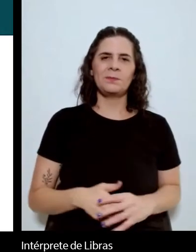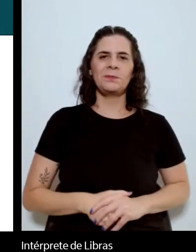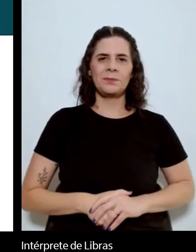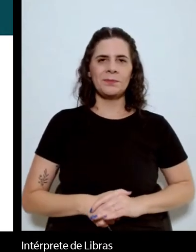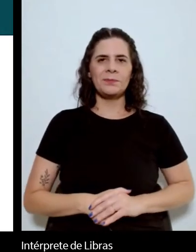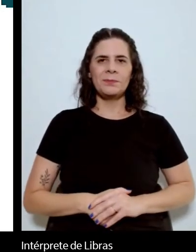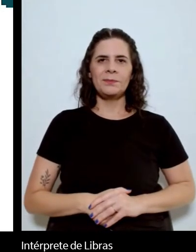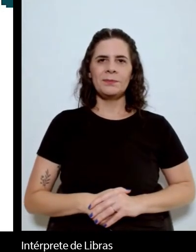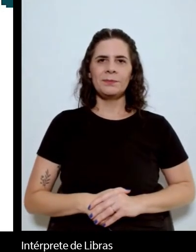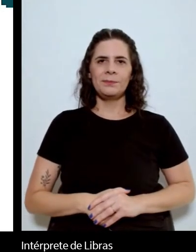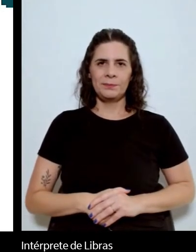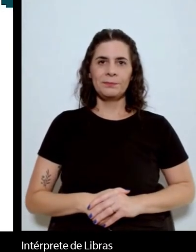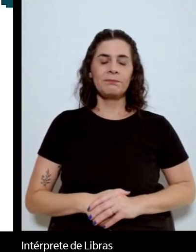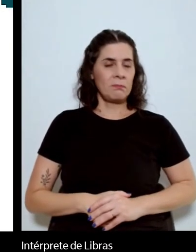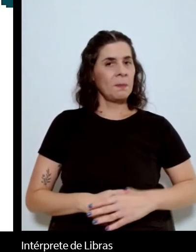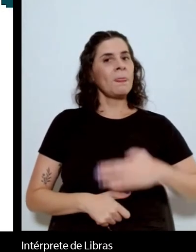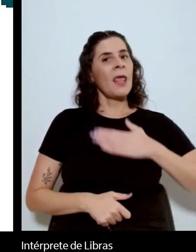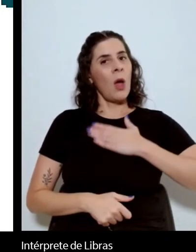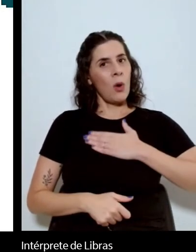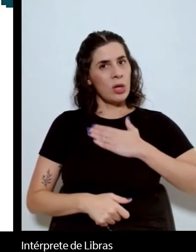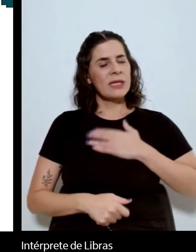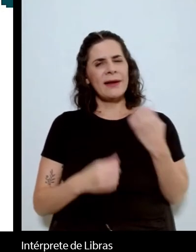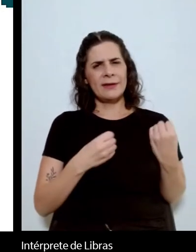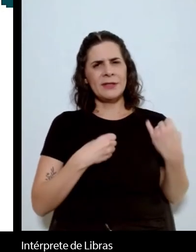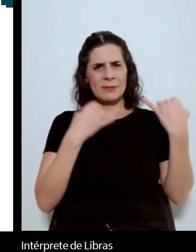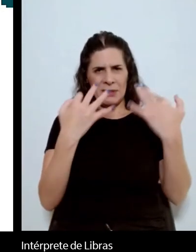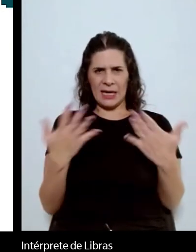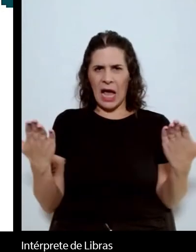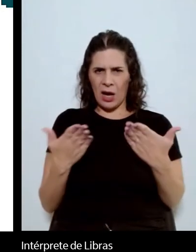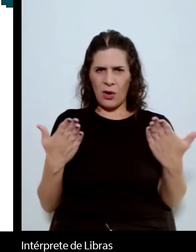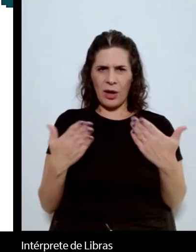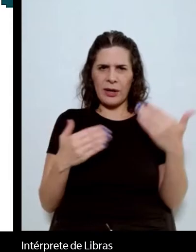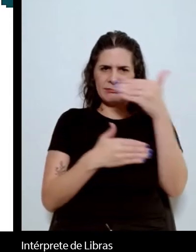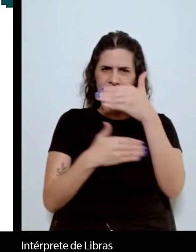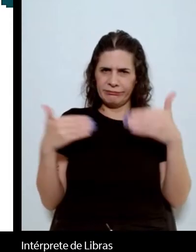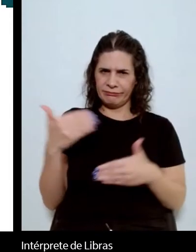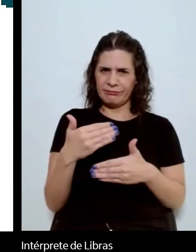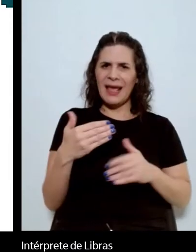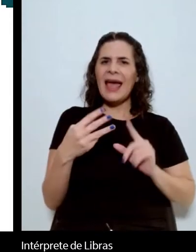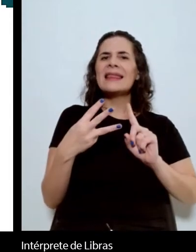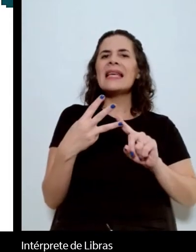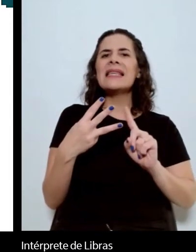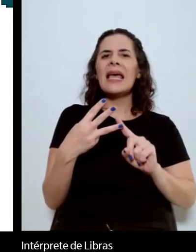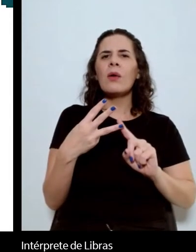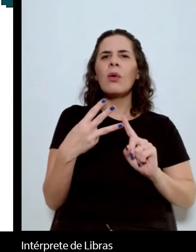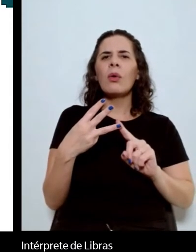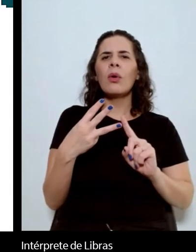Eu gostaria agora de passar para o primeiro, para terceiro slide.